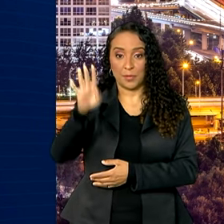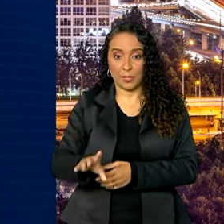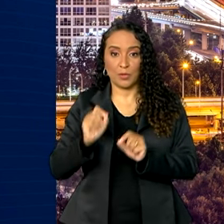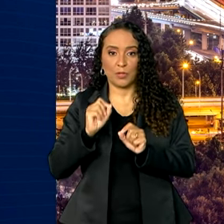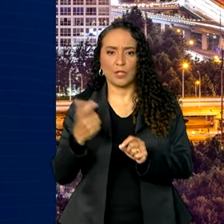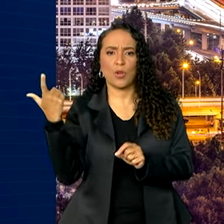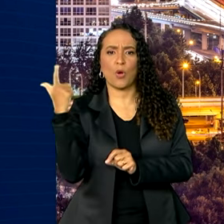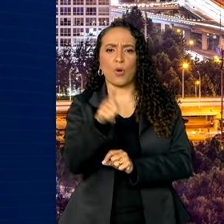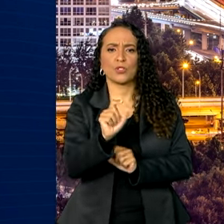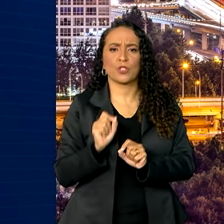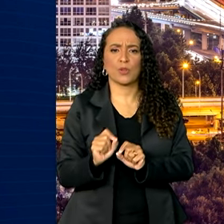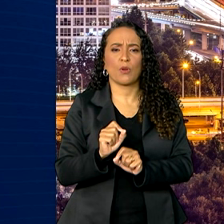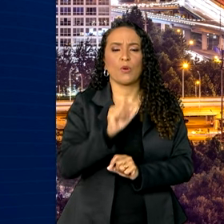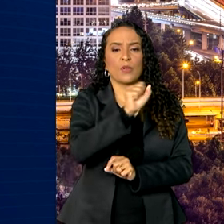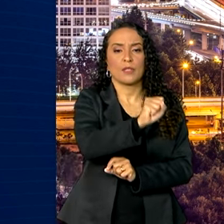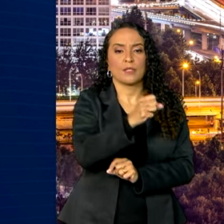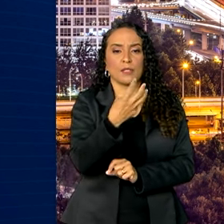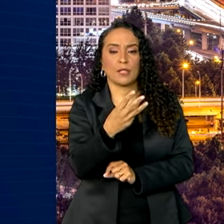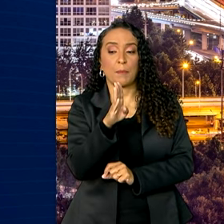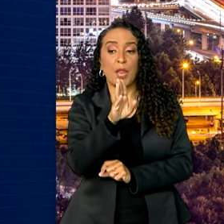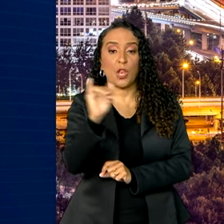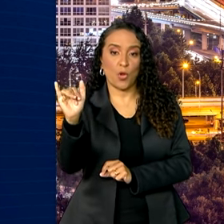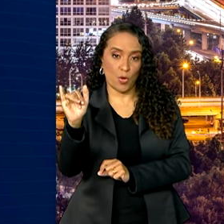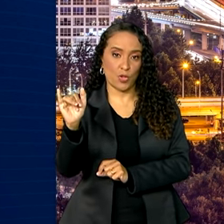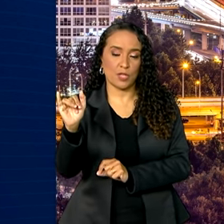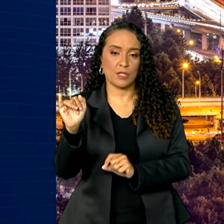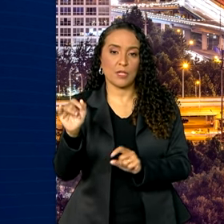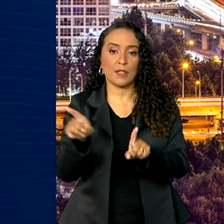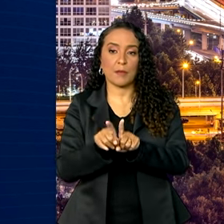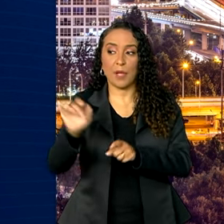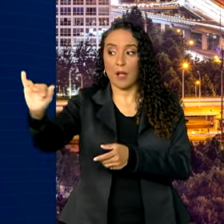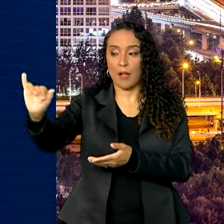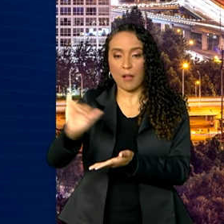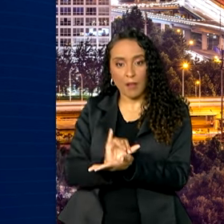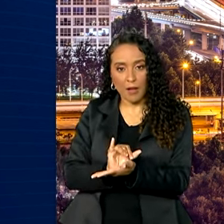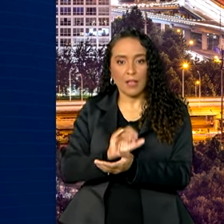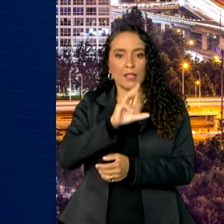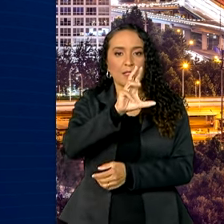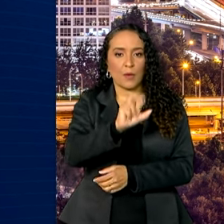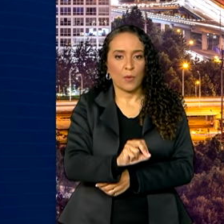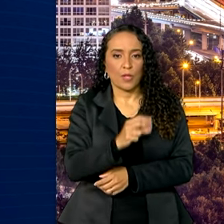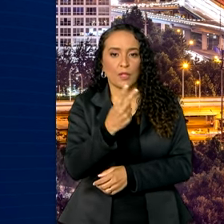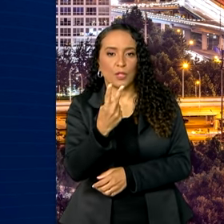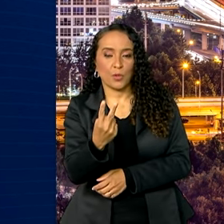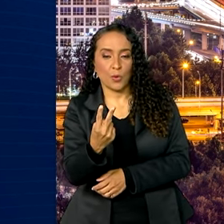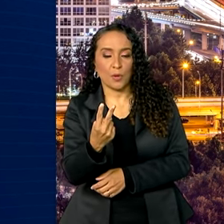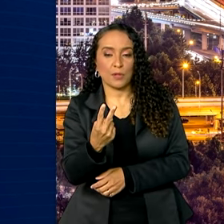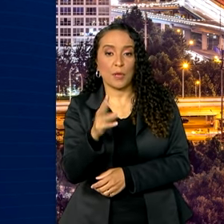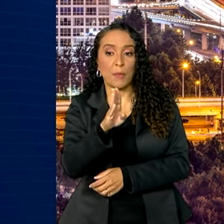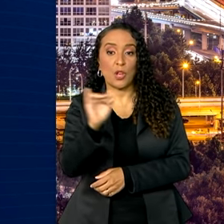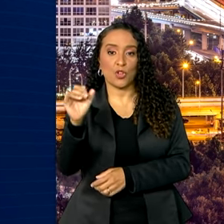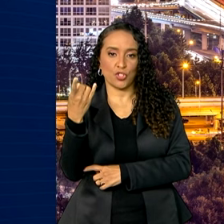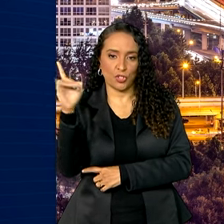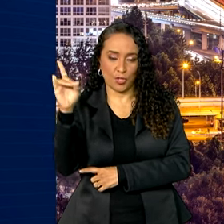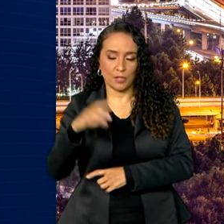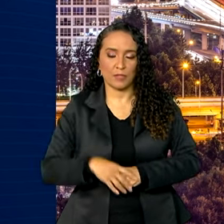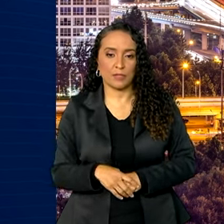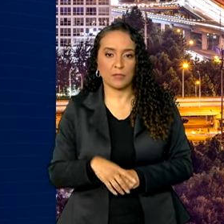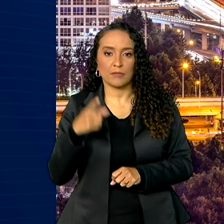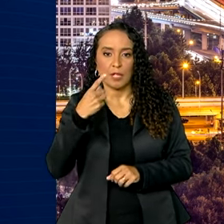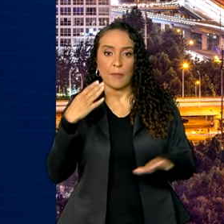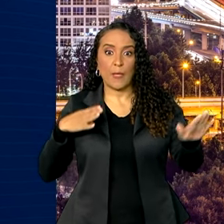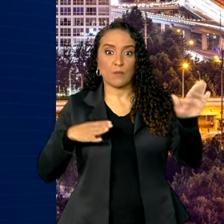alcançaram 83 bilhões e as importações, 52 bilhões de dólares, um